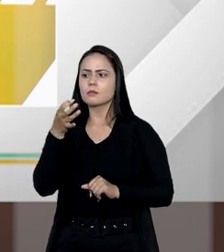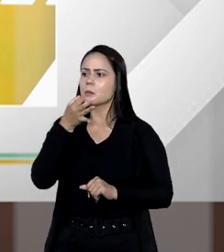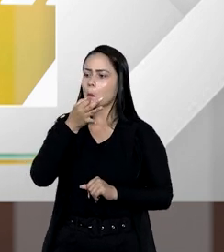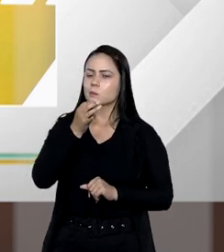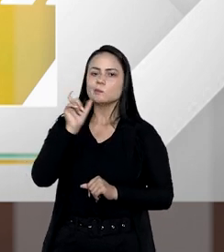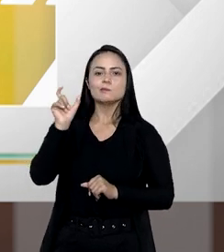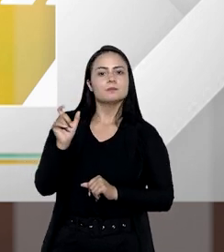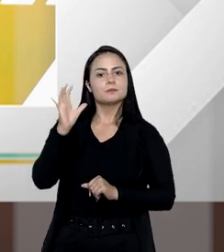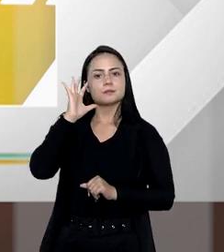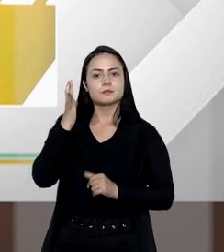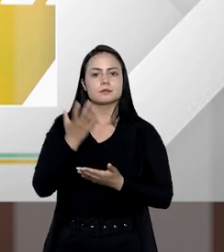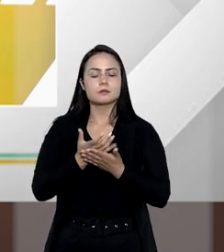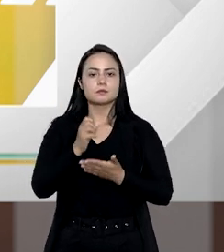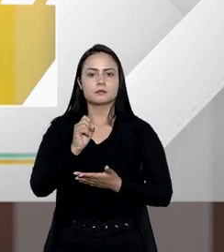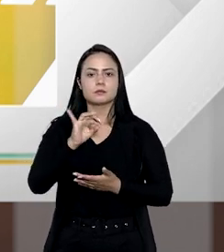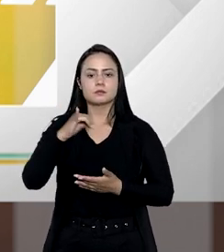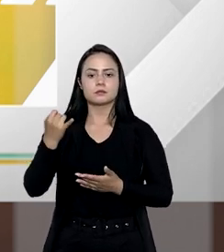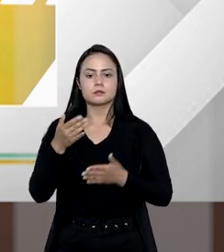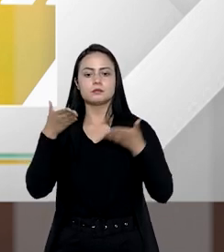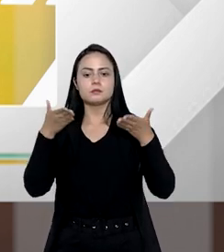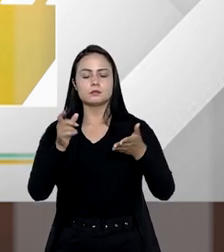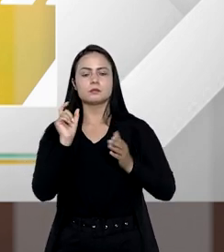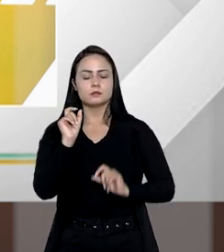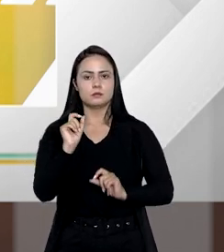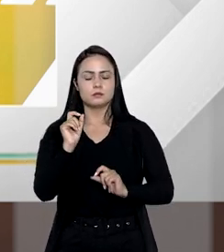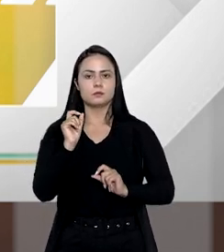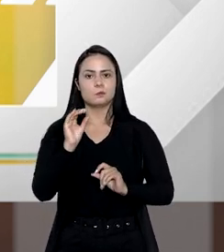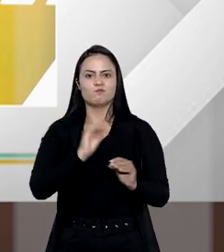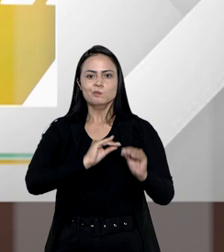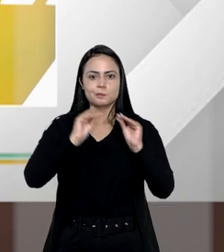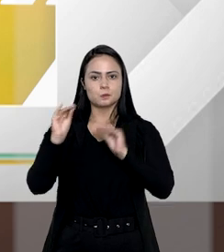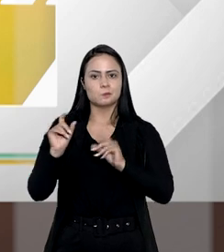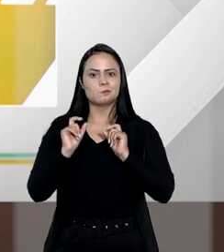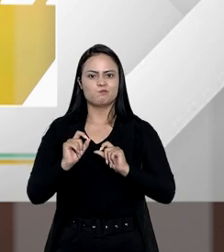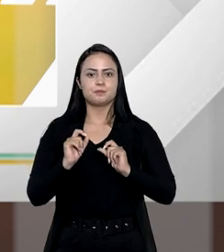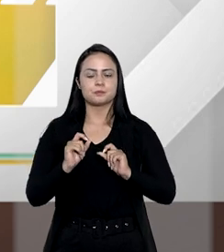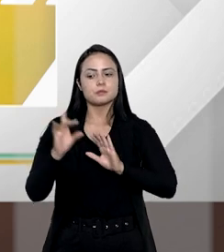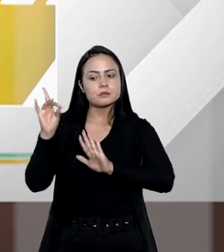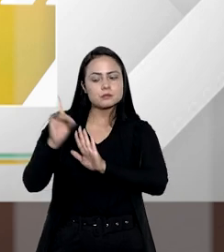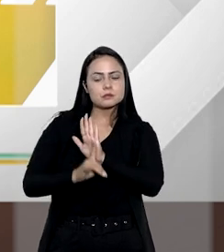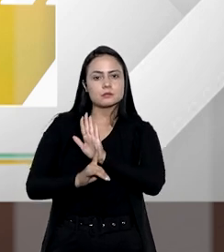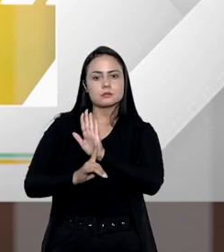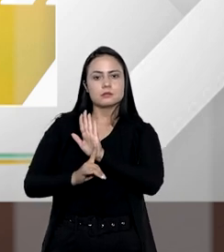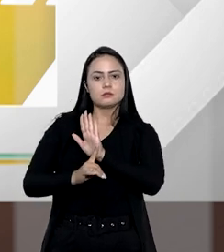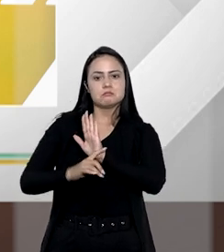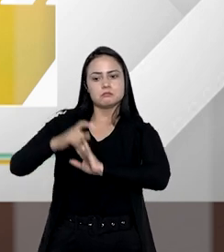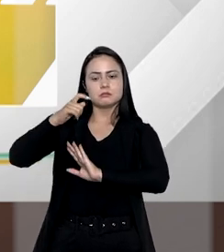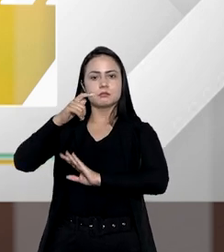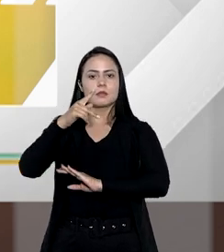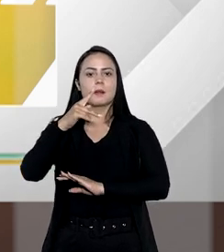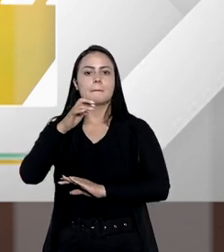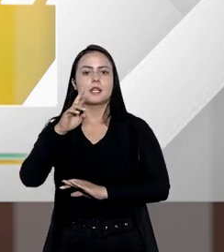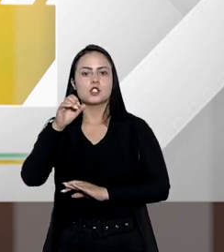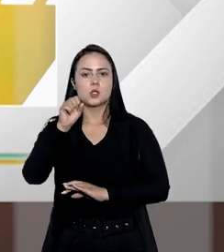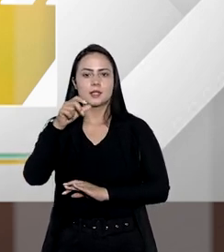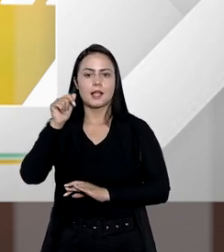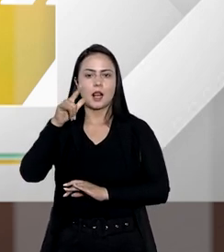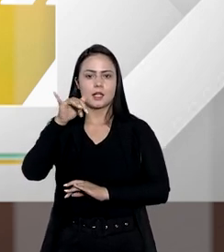comentasse essa decisão do STJ referente a essa transmissibilidade de direito personalíssimo.